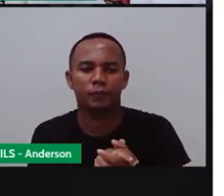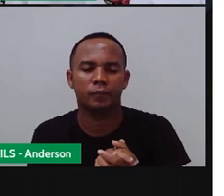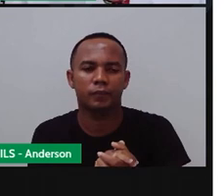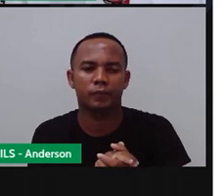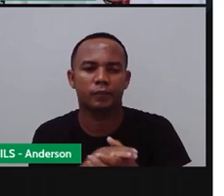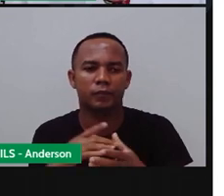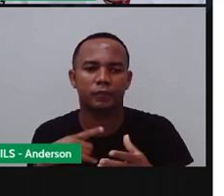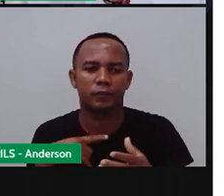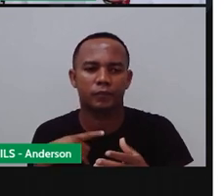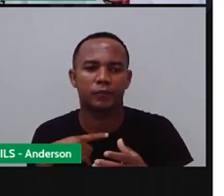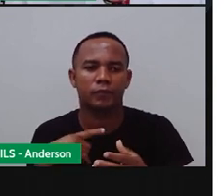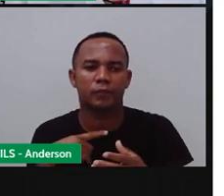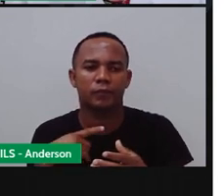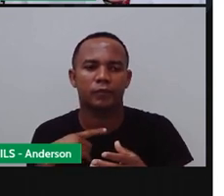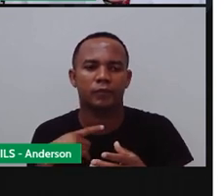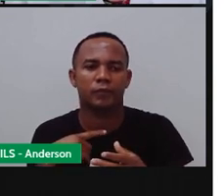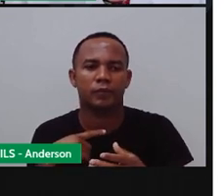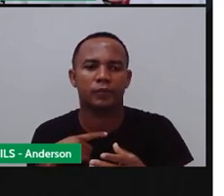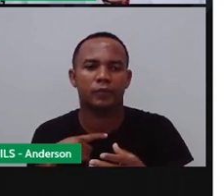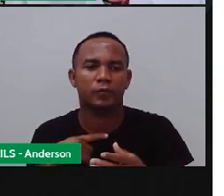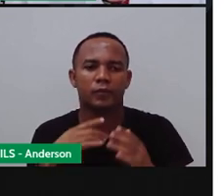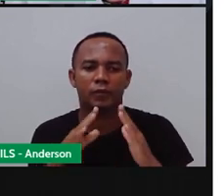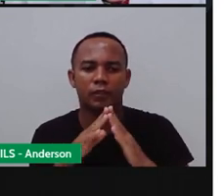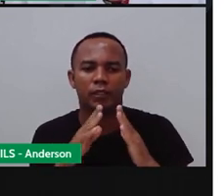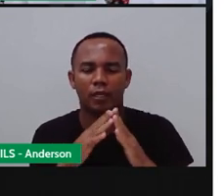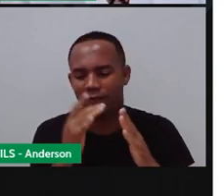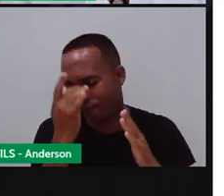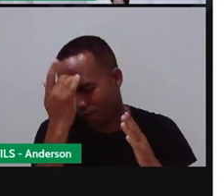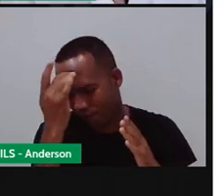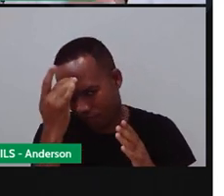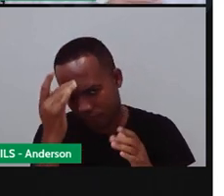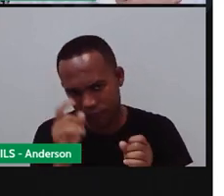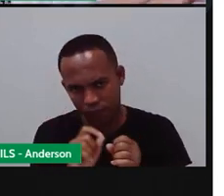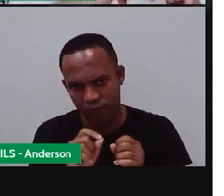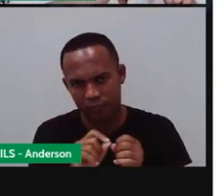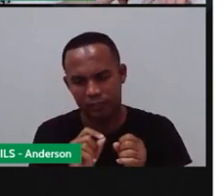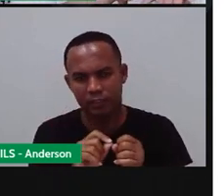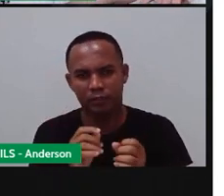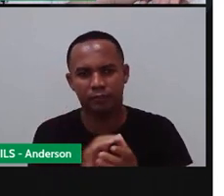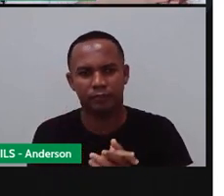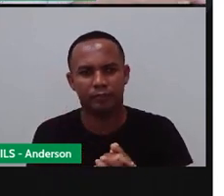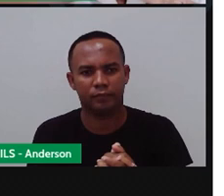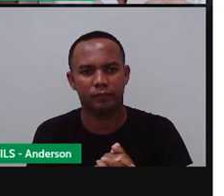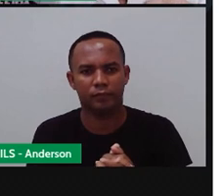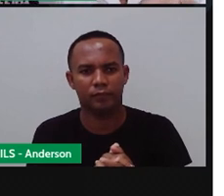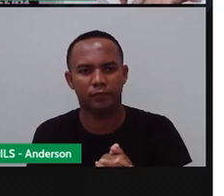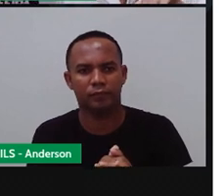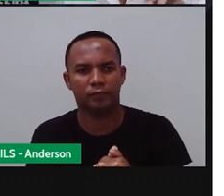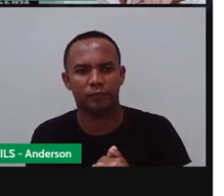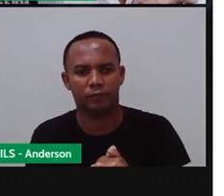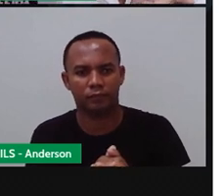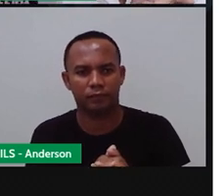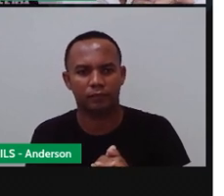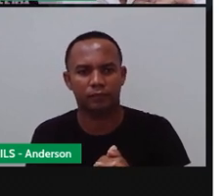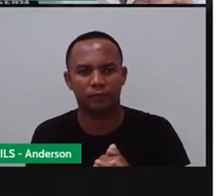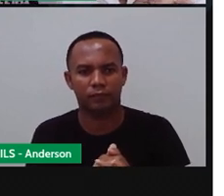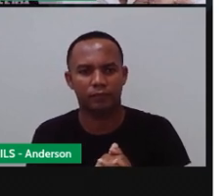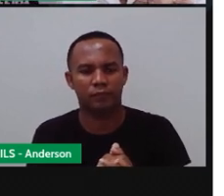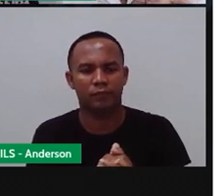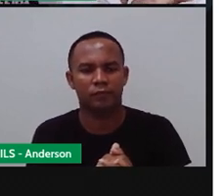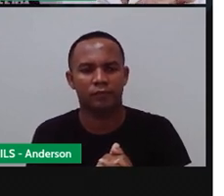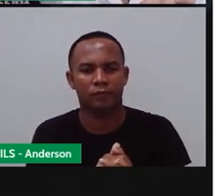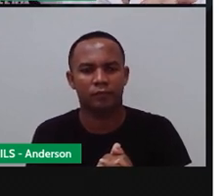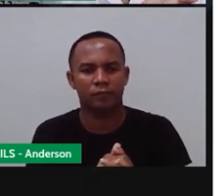Inclusive, né, vocês podem fazer um relógio solar, que é muito fácil. É só pegar o quê? Um local plano e prender o quê? Uma